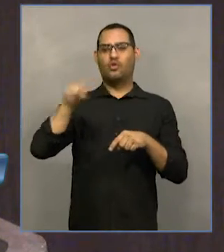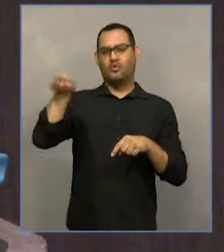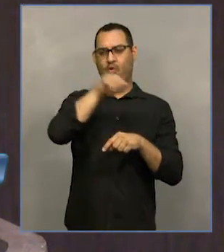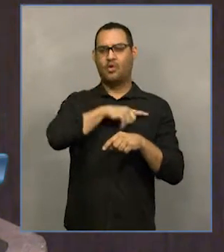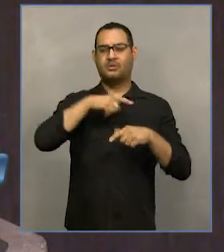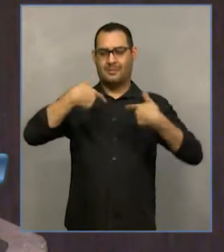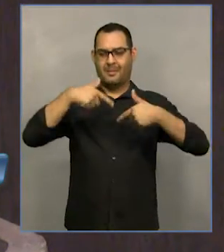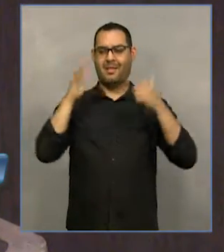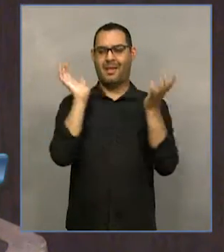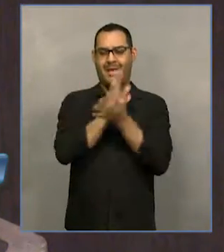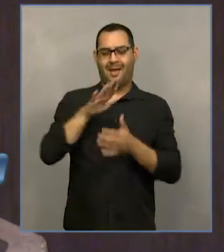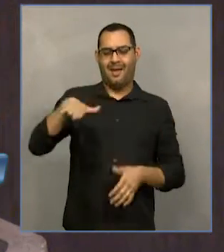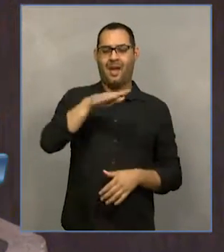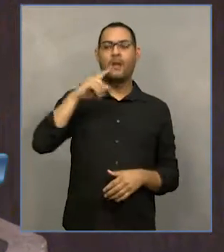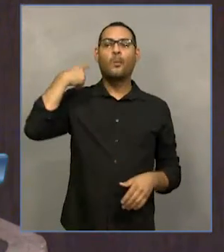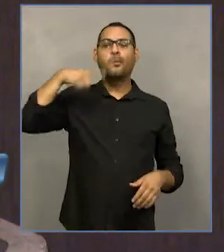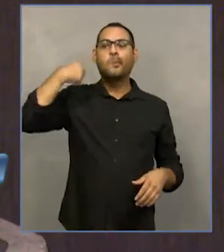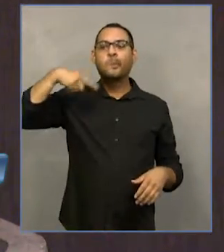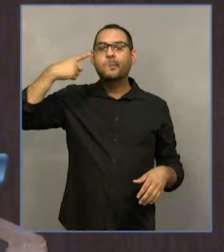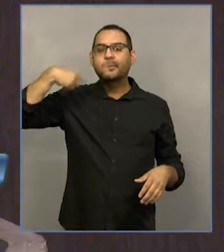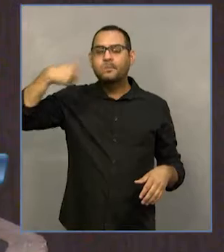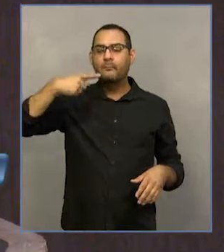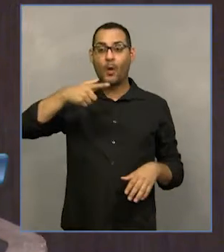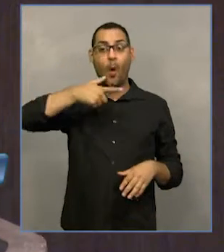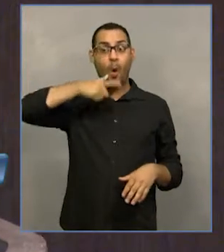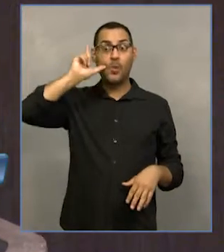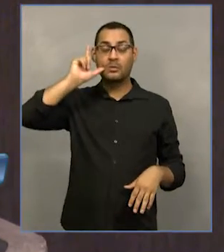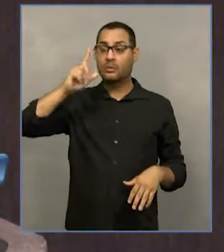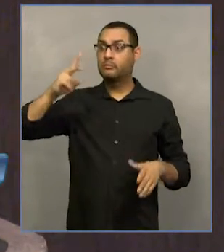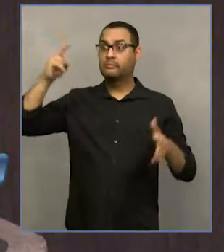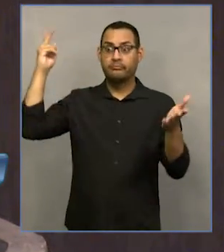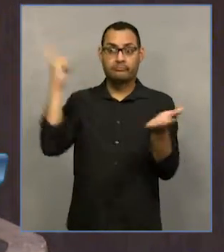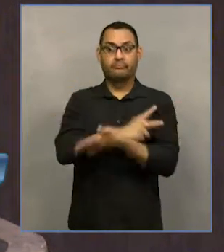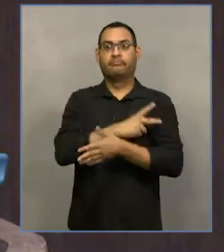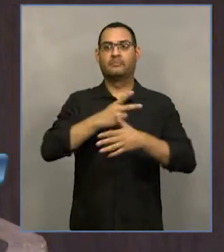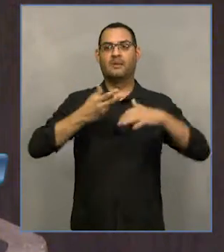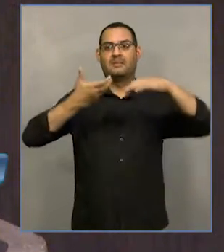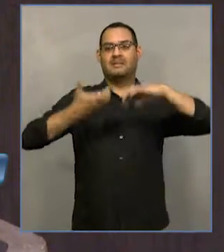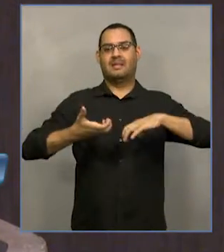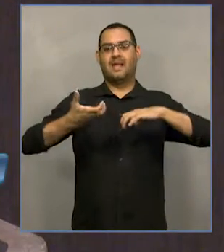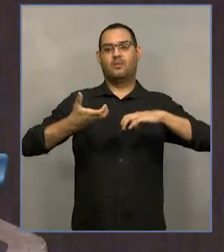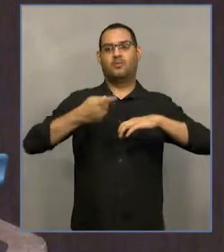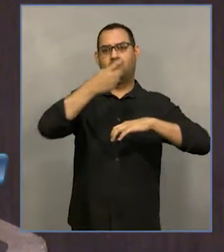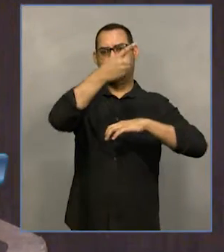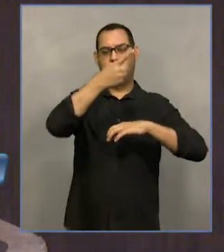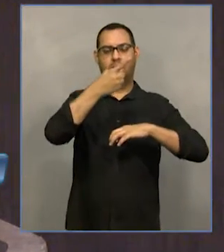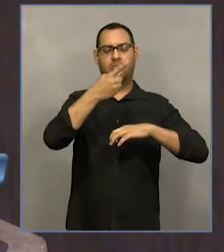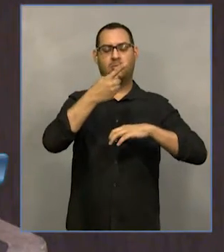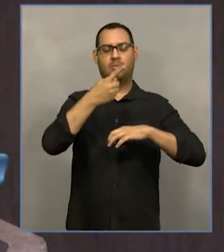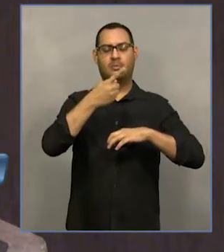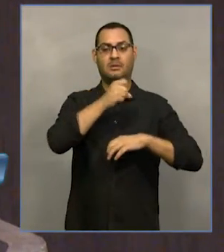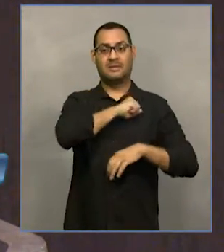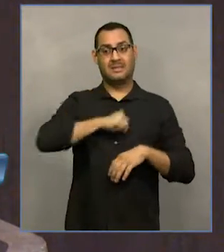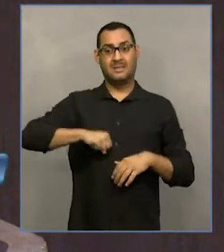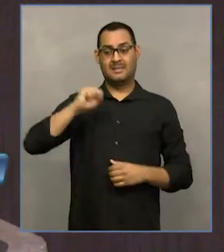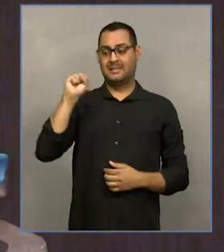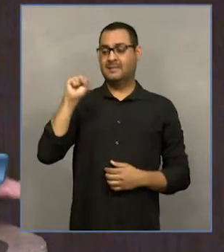ontem aconteceu no Senado Federal um dos maiores retrocessos em matéria de direitos